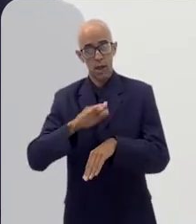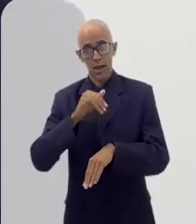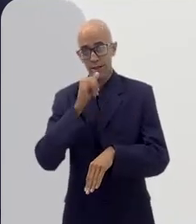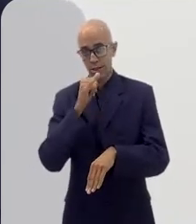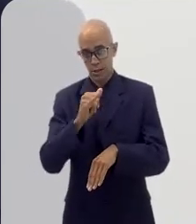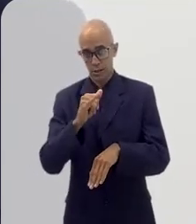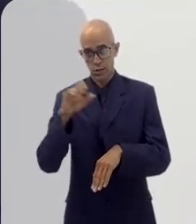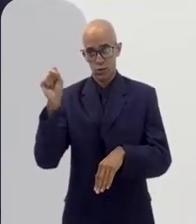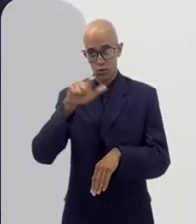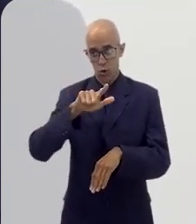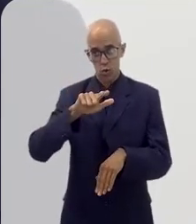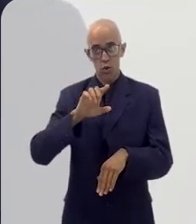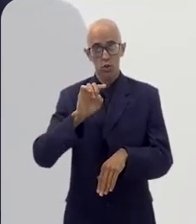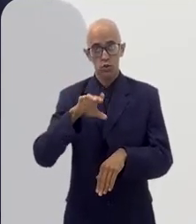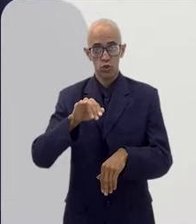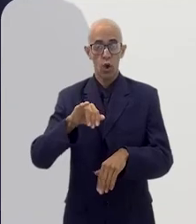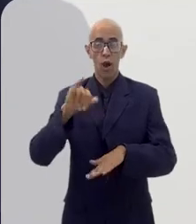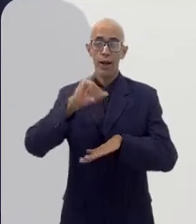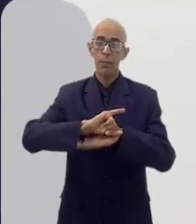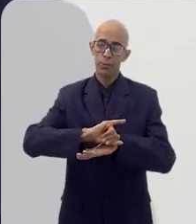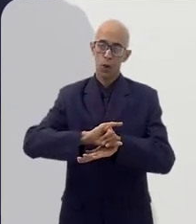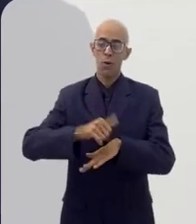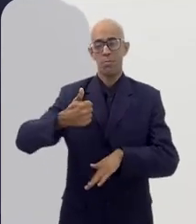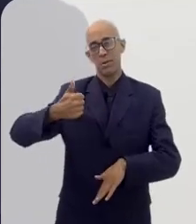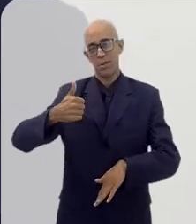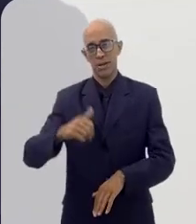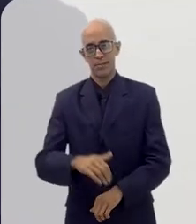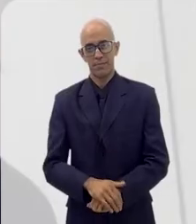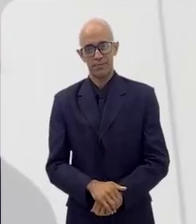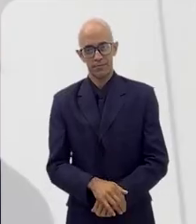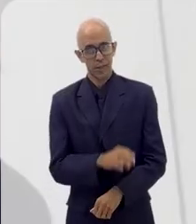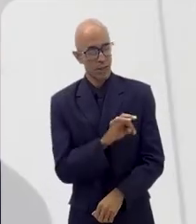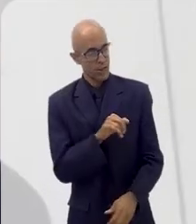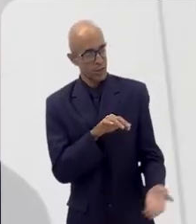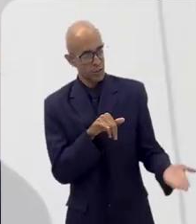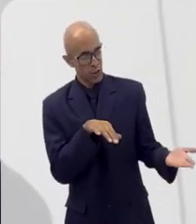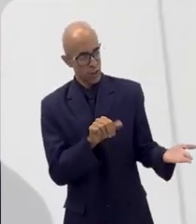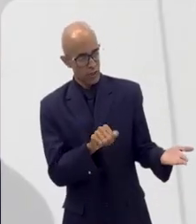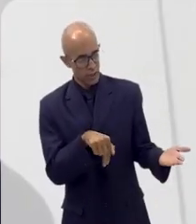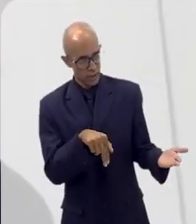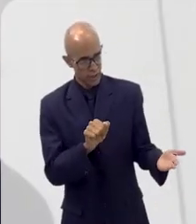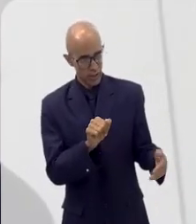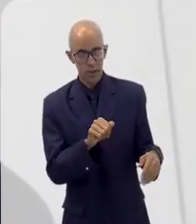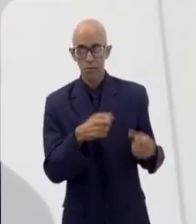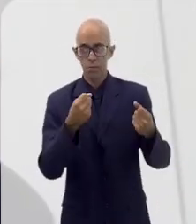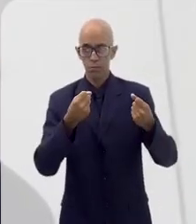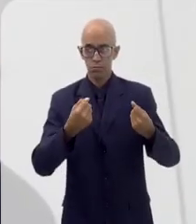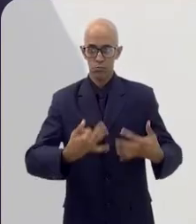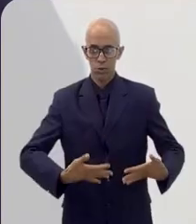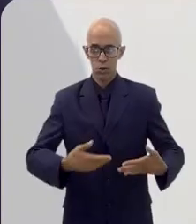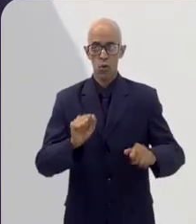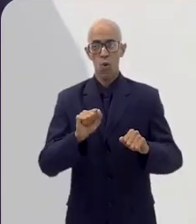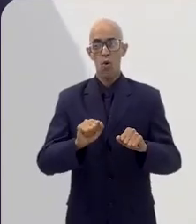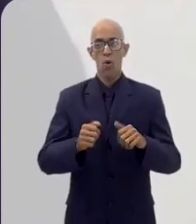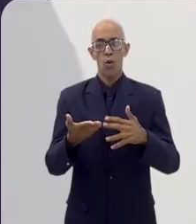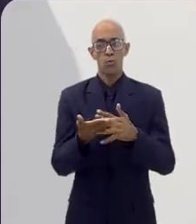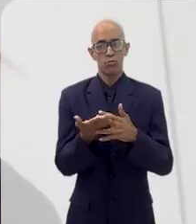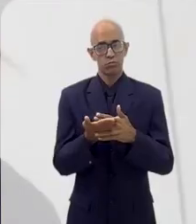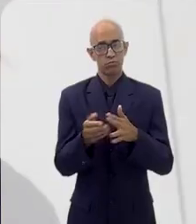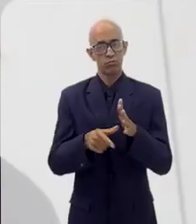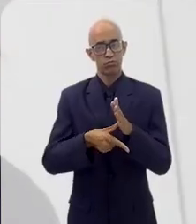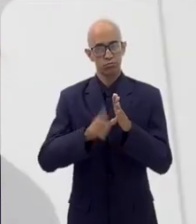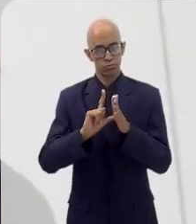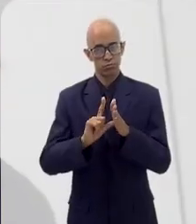de energia solar, ficando atrás apenas da capital aqui do Rio de Janeiro. A Tatiana começou a contar um pouco dessa história no bloco anterior, falando da